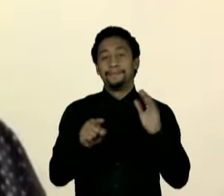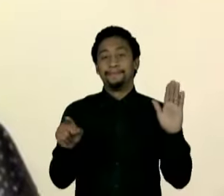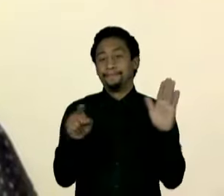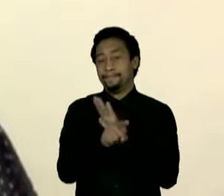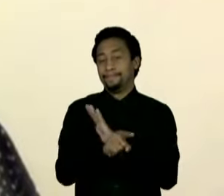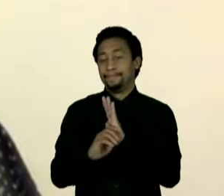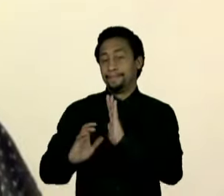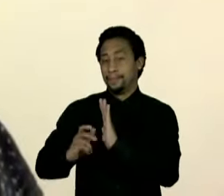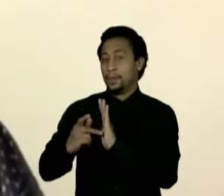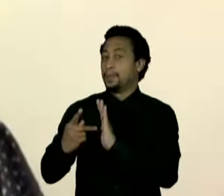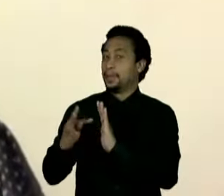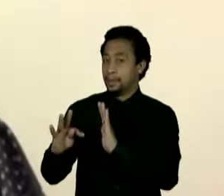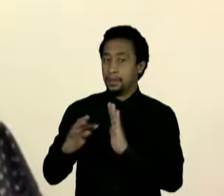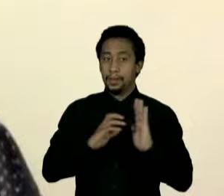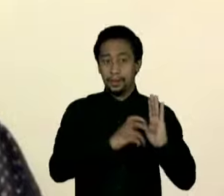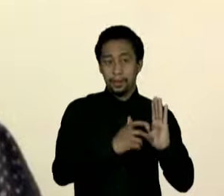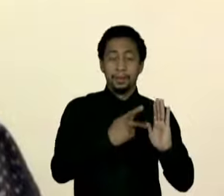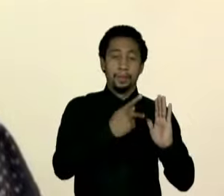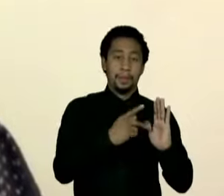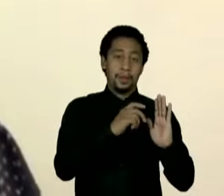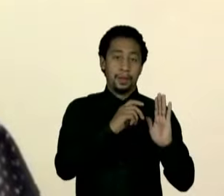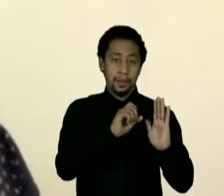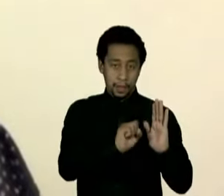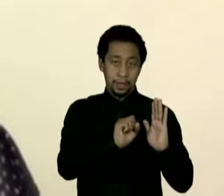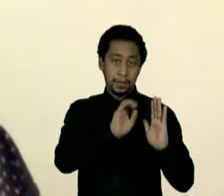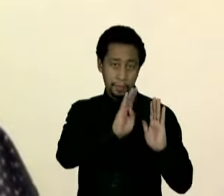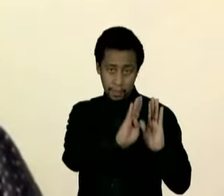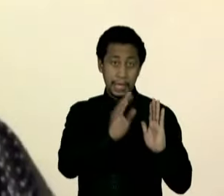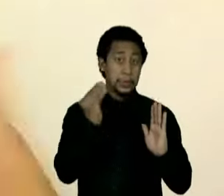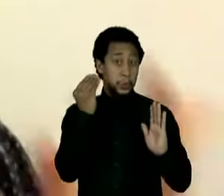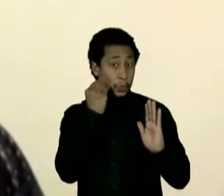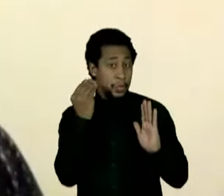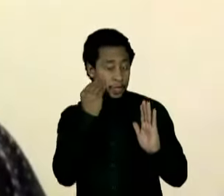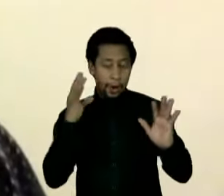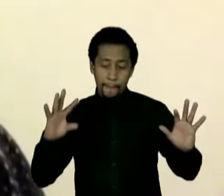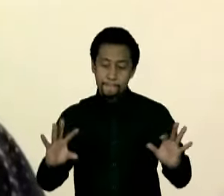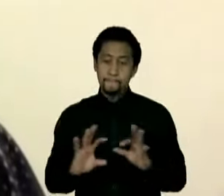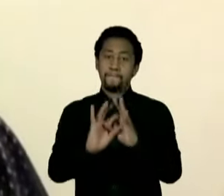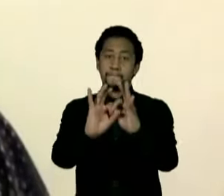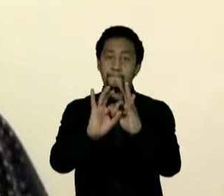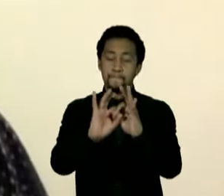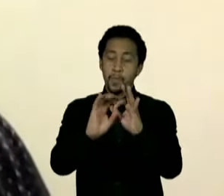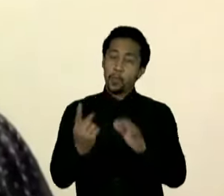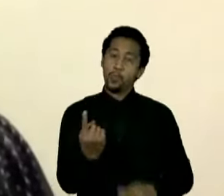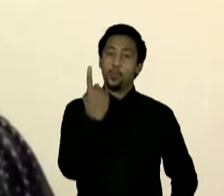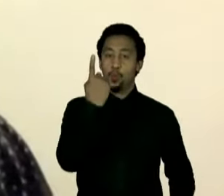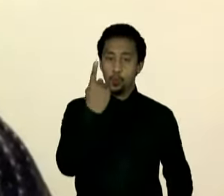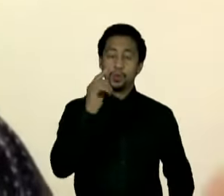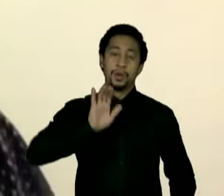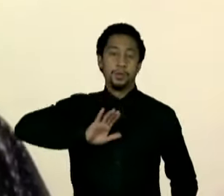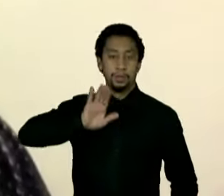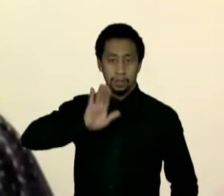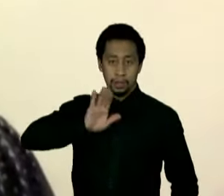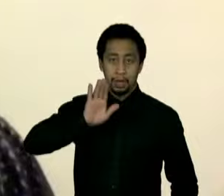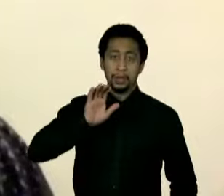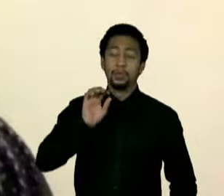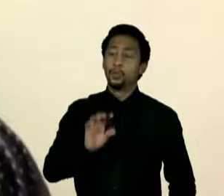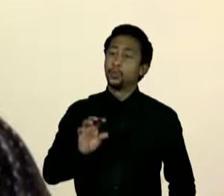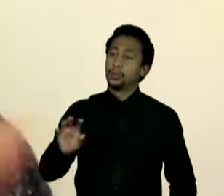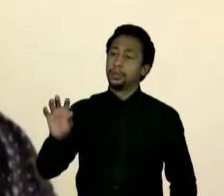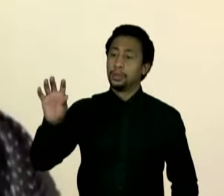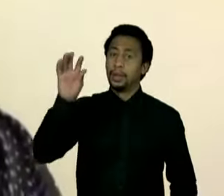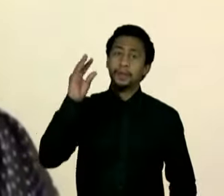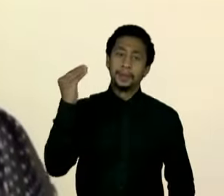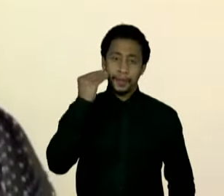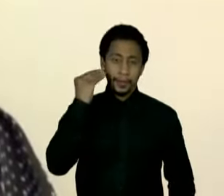o PT e o PSB estão tentando fazer essa negociação de candidatura única em diversos estados e tinham colocado o dia 15 como o